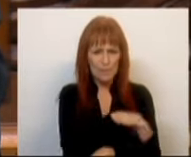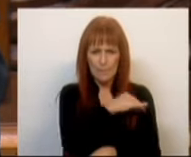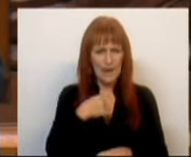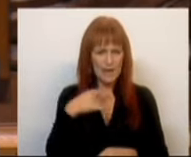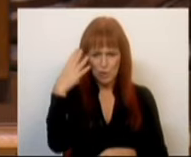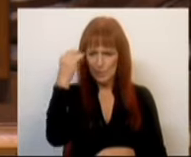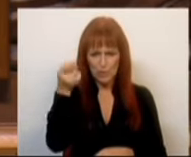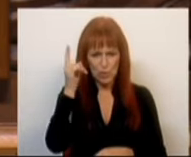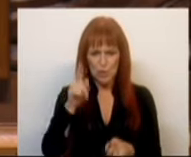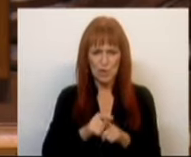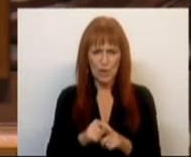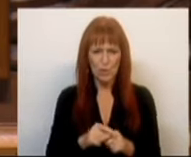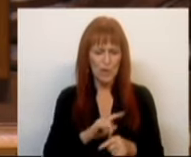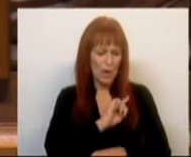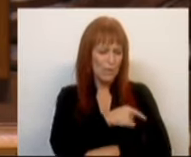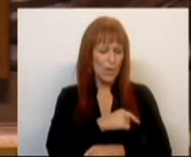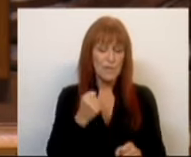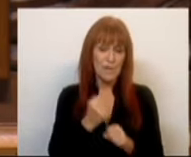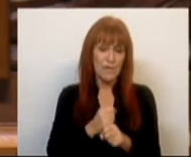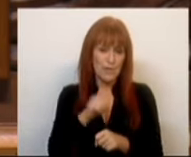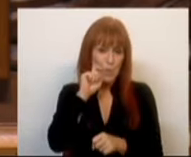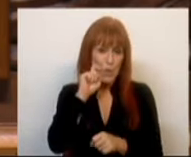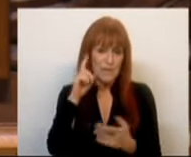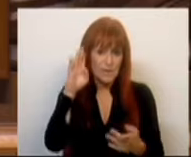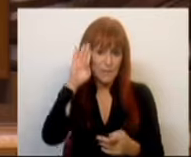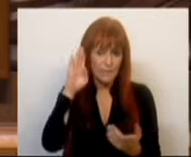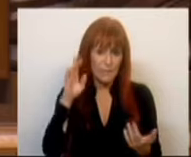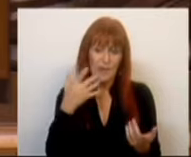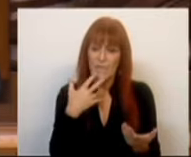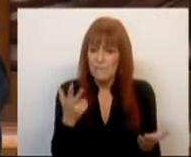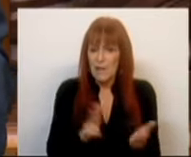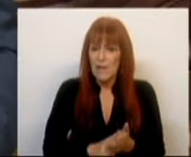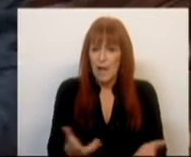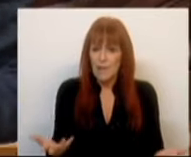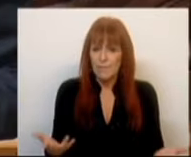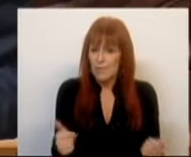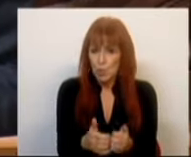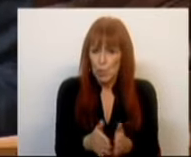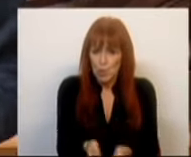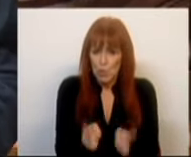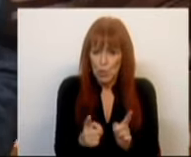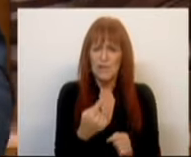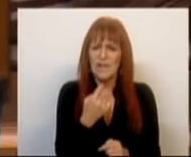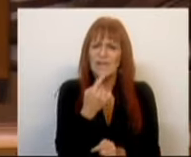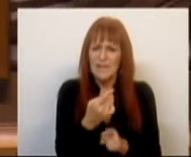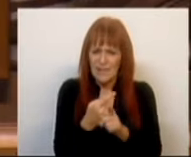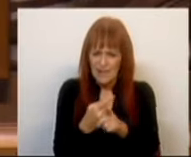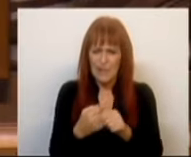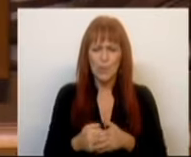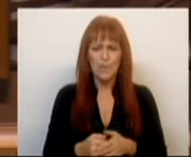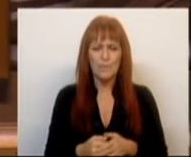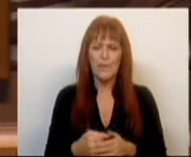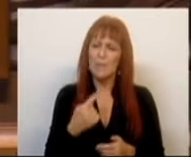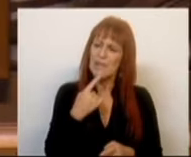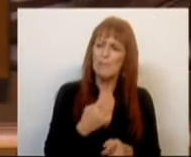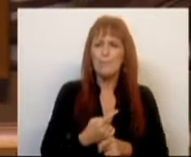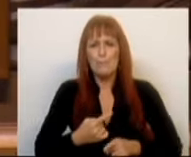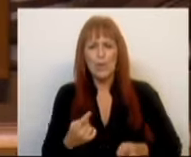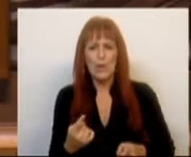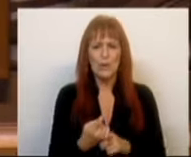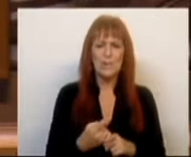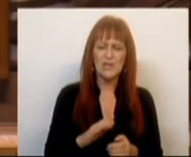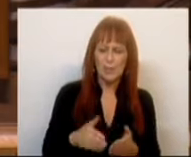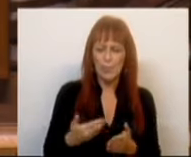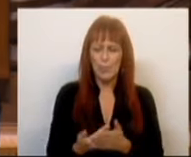ou membros das Forças e Serviços de Segurança. É verdade. Referiu-se para justificar uma